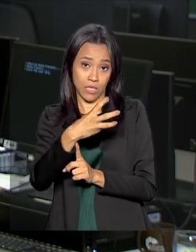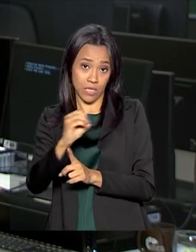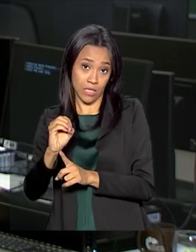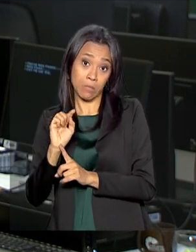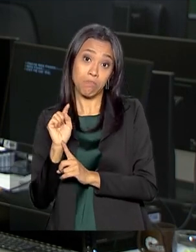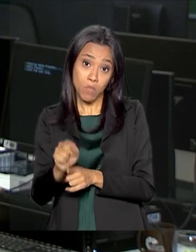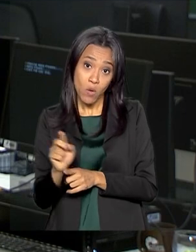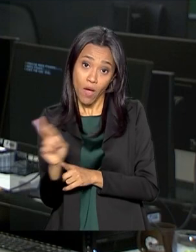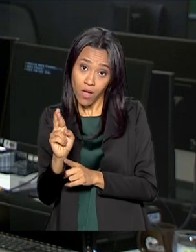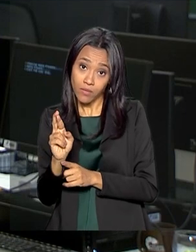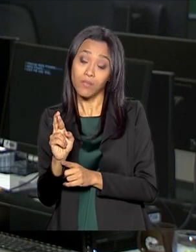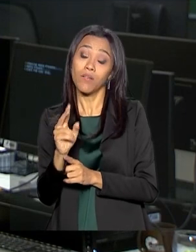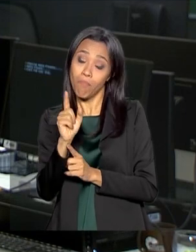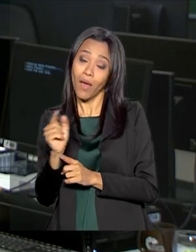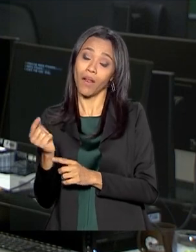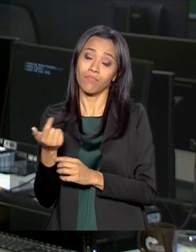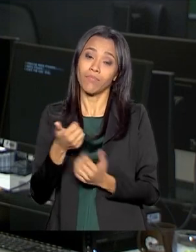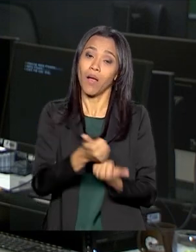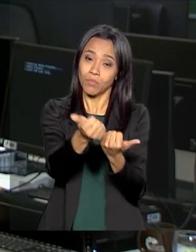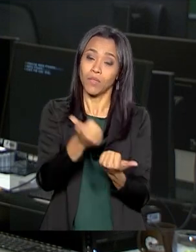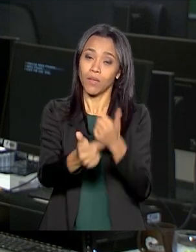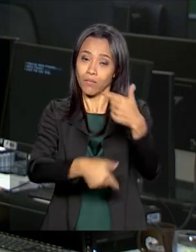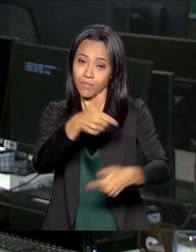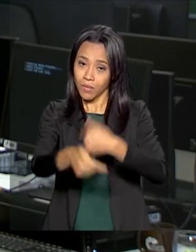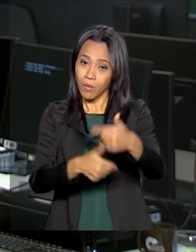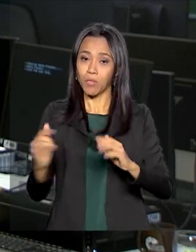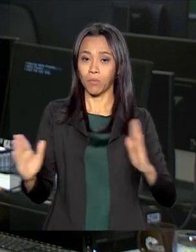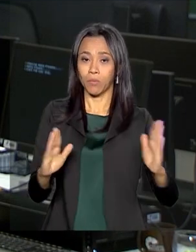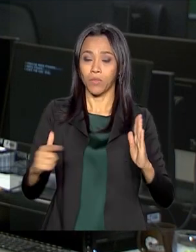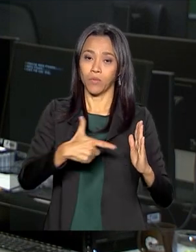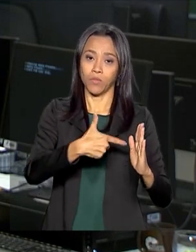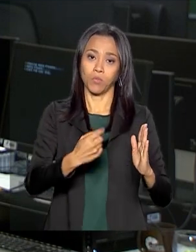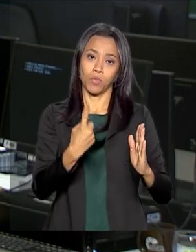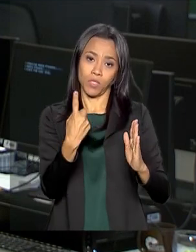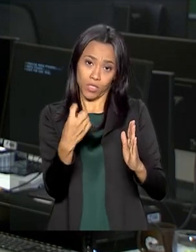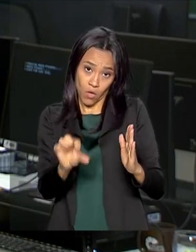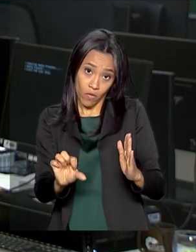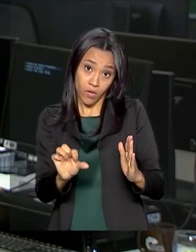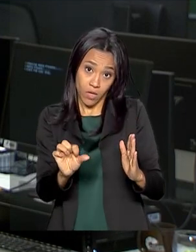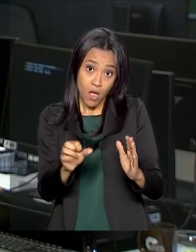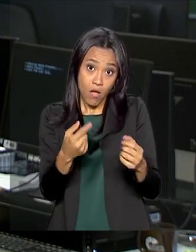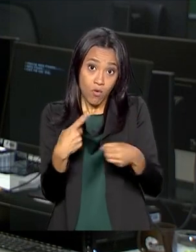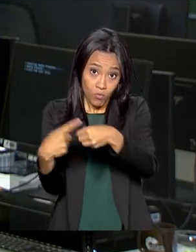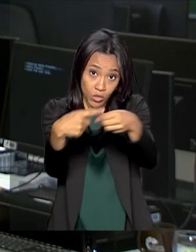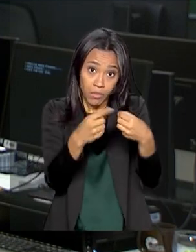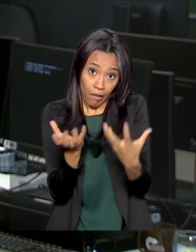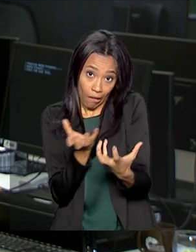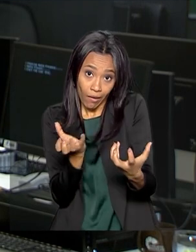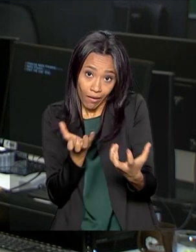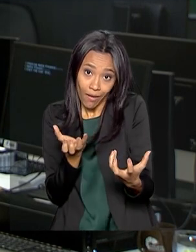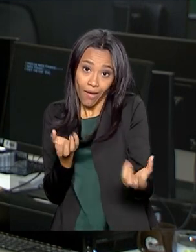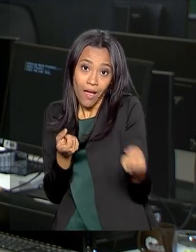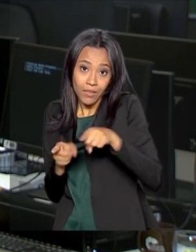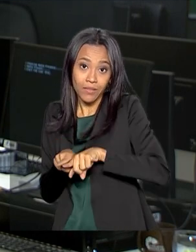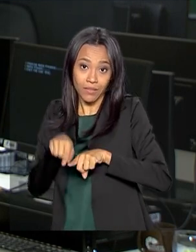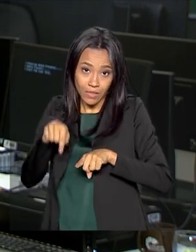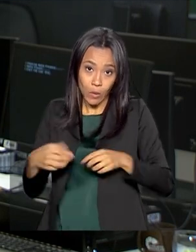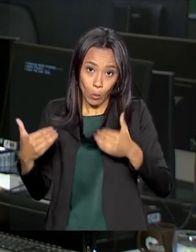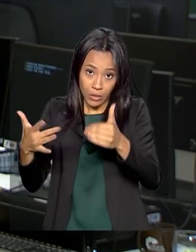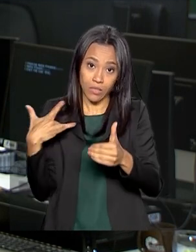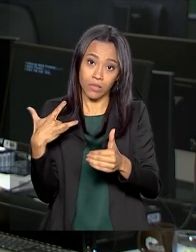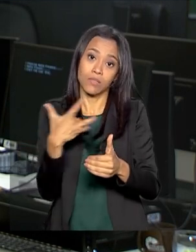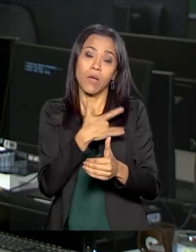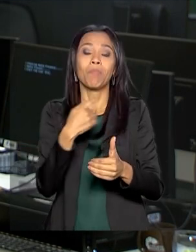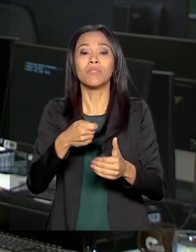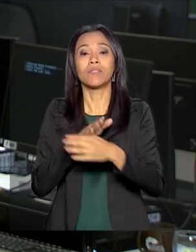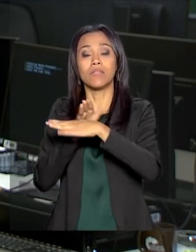mais para o custeio do serviço em 2019. Os municípios que quiserem aderir ao Saúde na Hora devem fazer a inscrição pelo